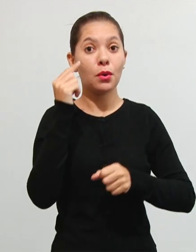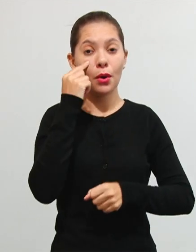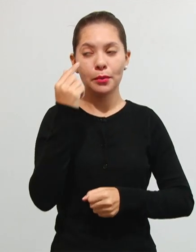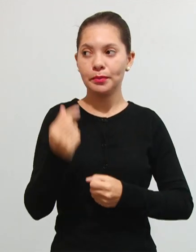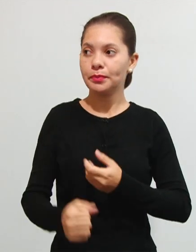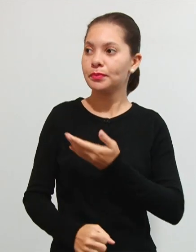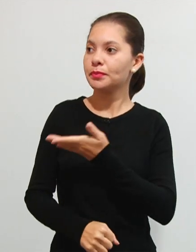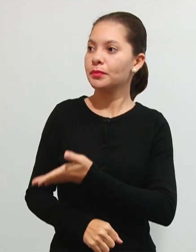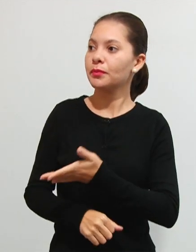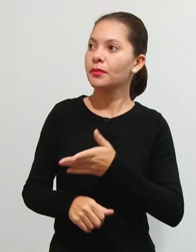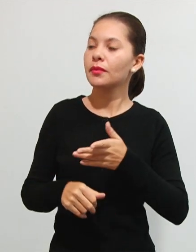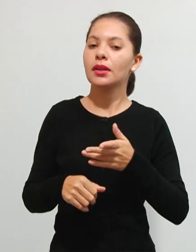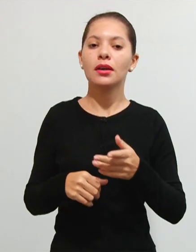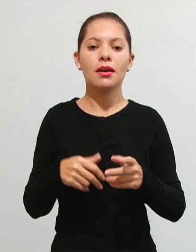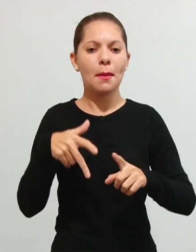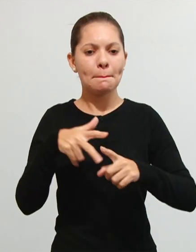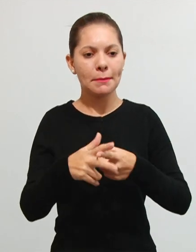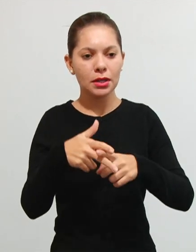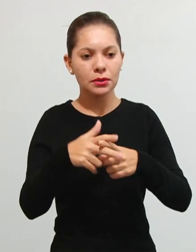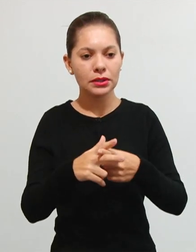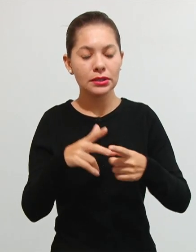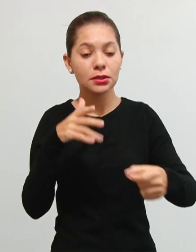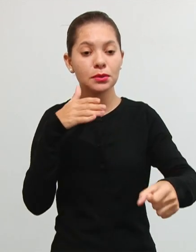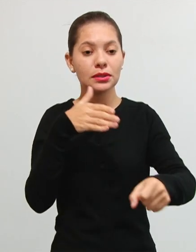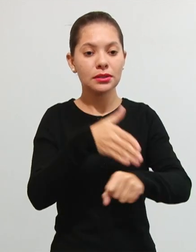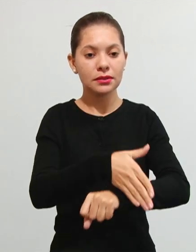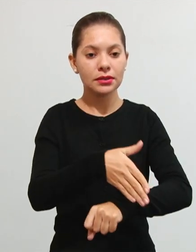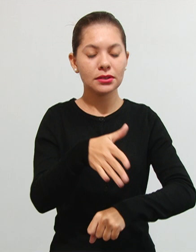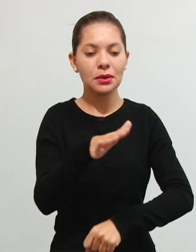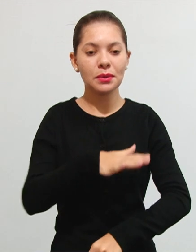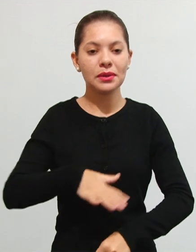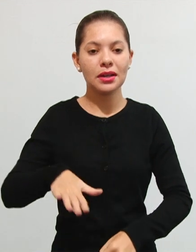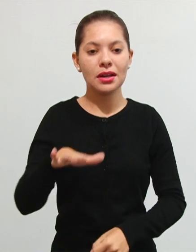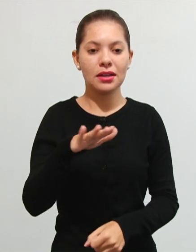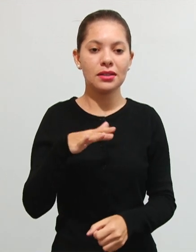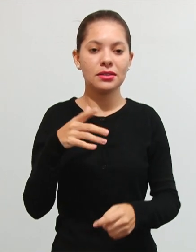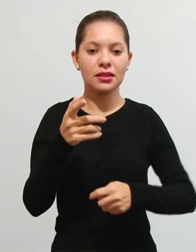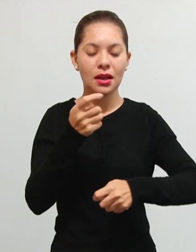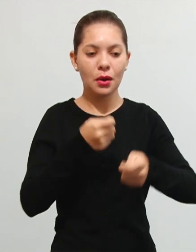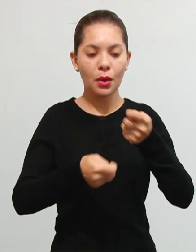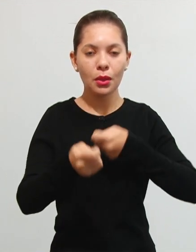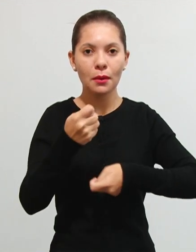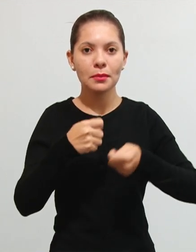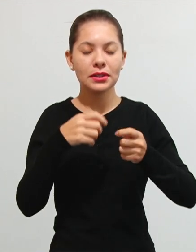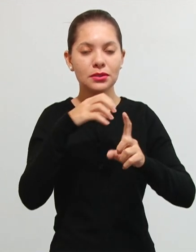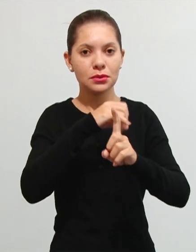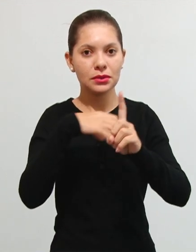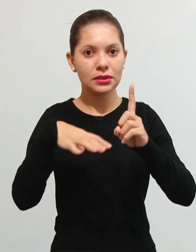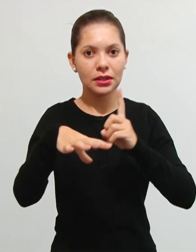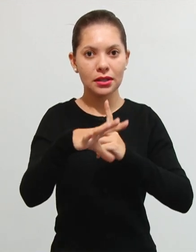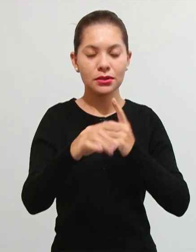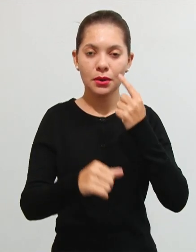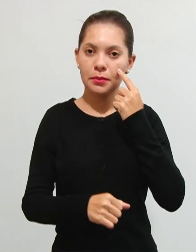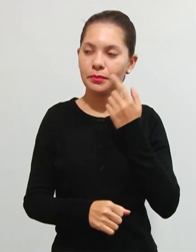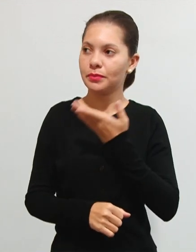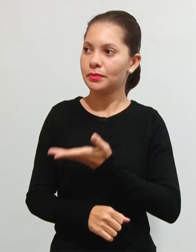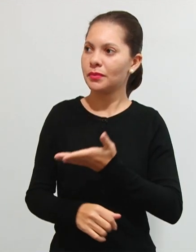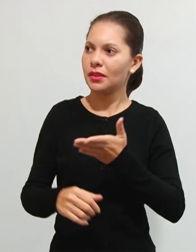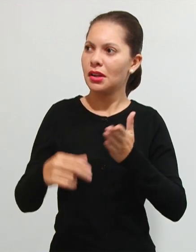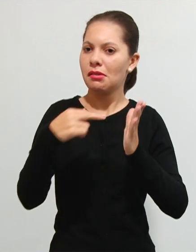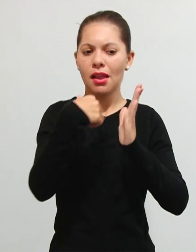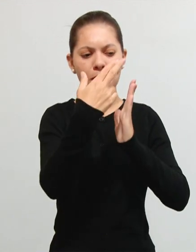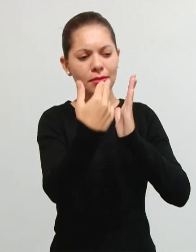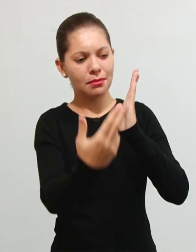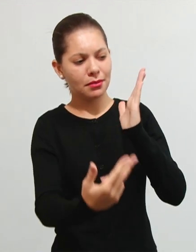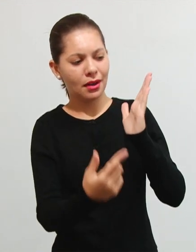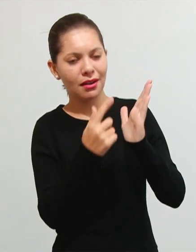e intervenção em áreas econômicas e sociais olha só suas previsões estão lá estampadas basicamente aqui